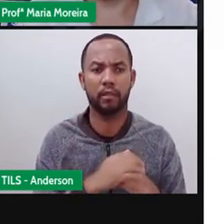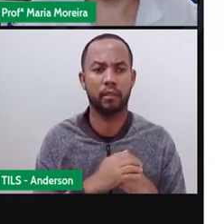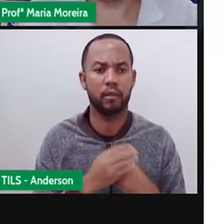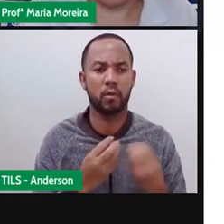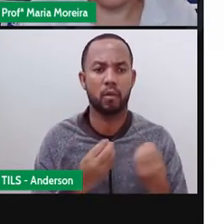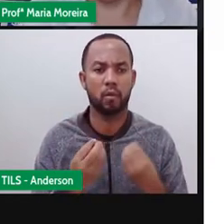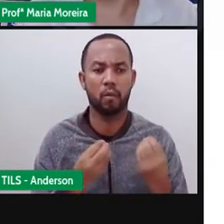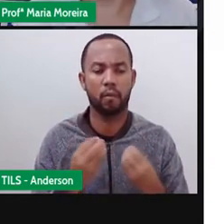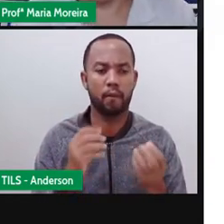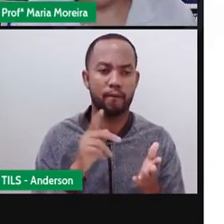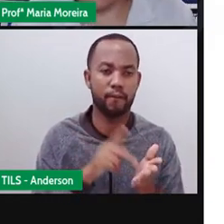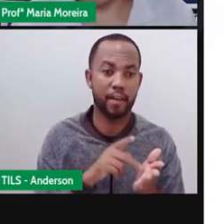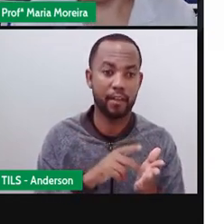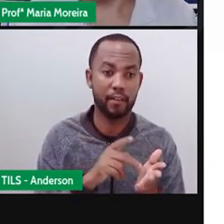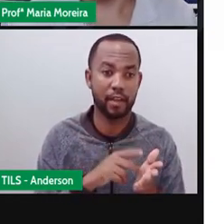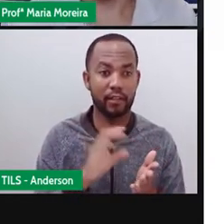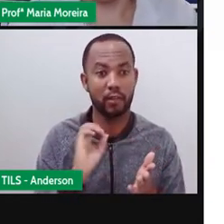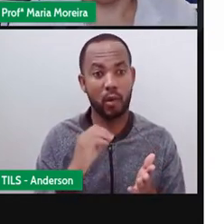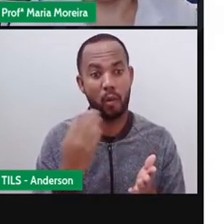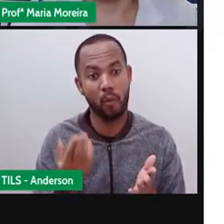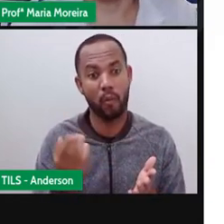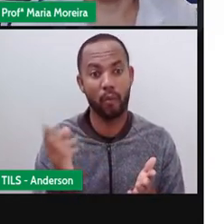exato se são verdades ou não.